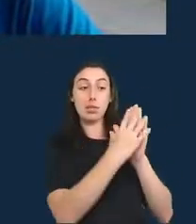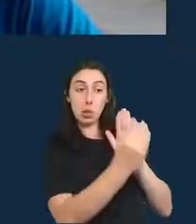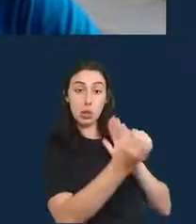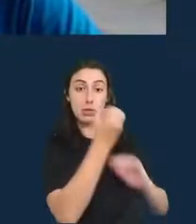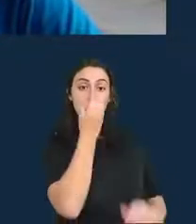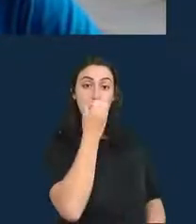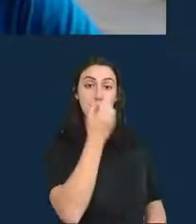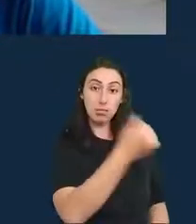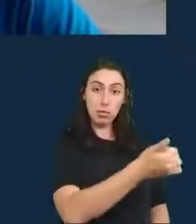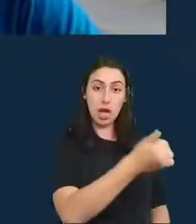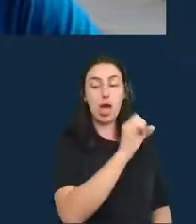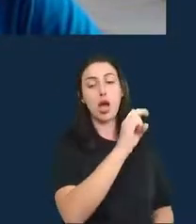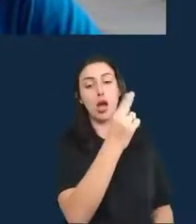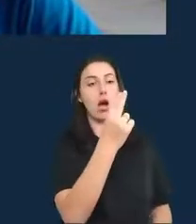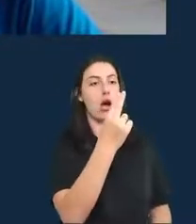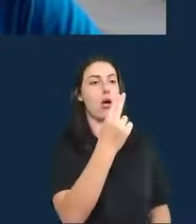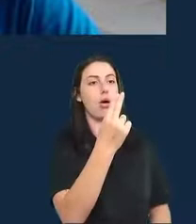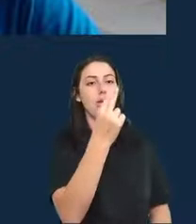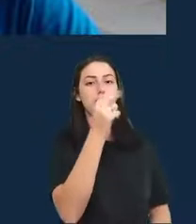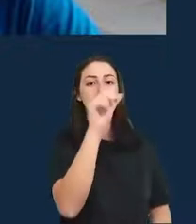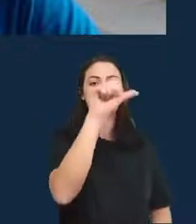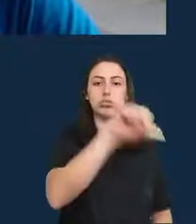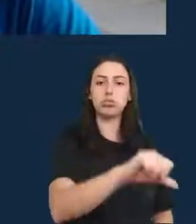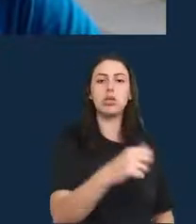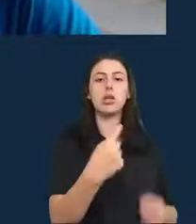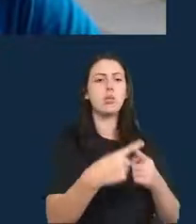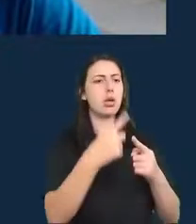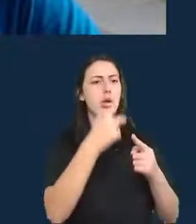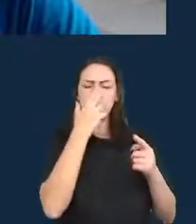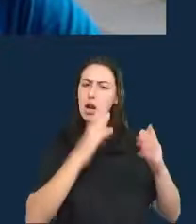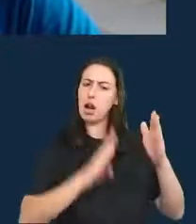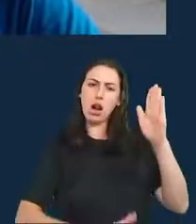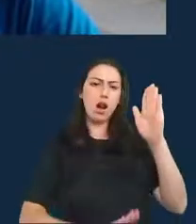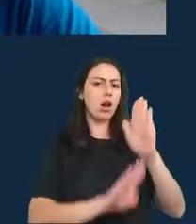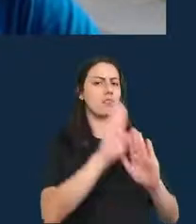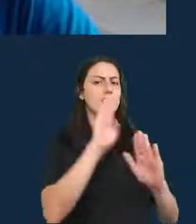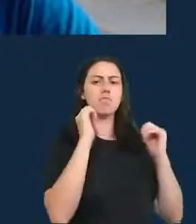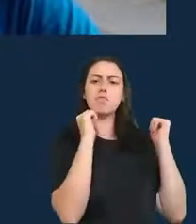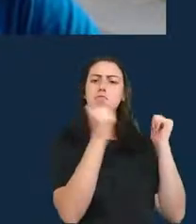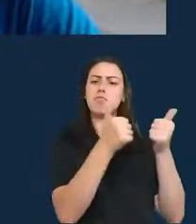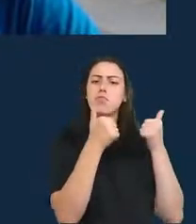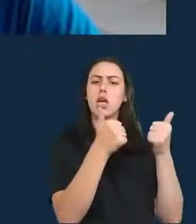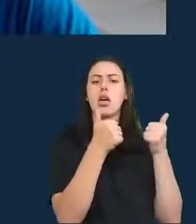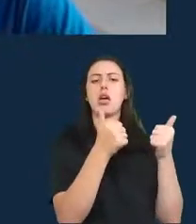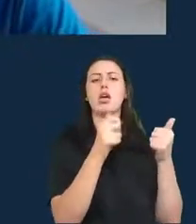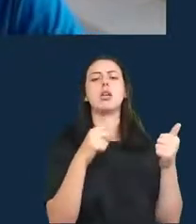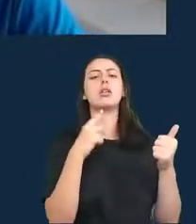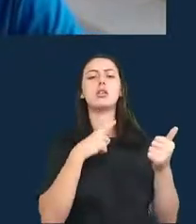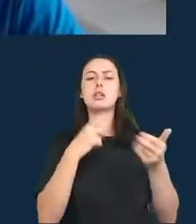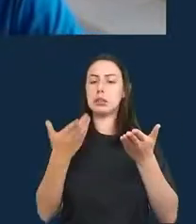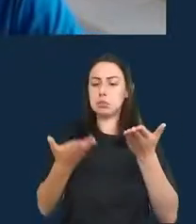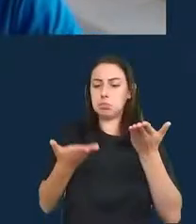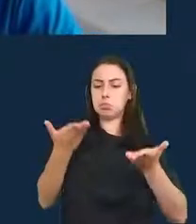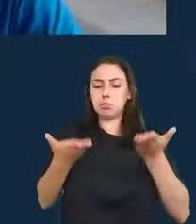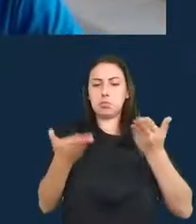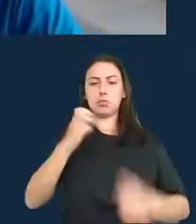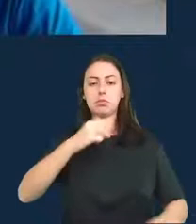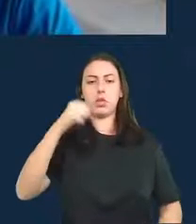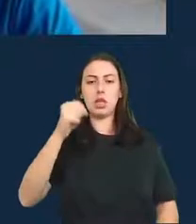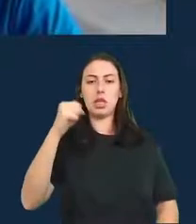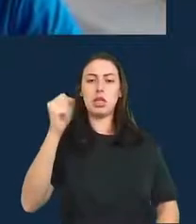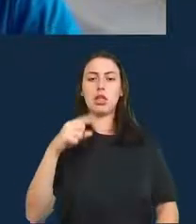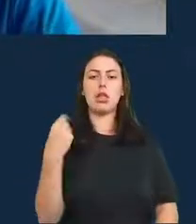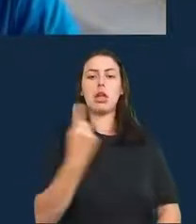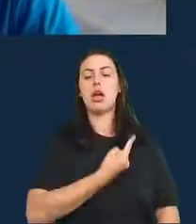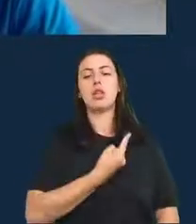indo, porque até agora parece estar indo muito bem, pelo que eu posso ver está bem calibrado, não prever de mais